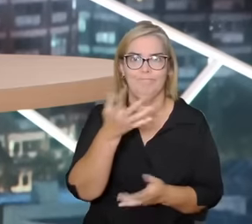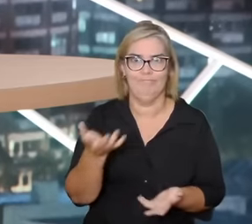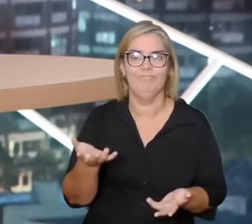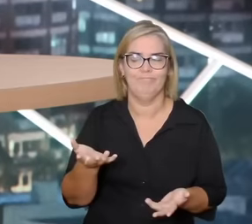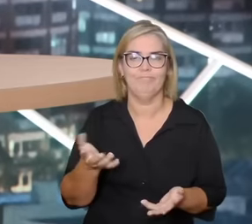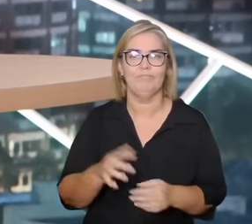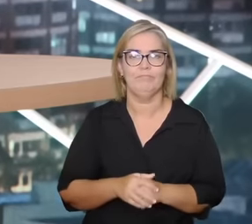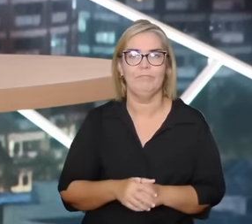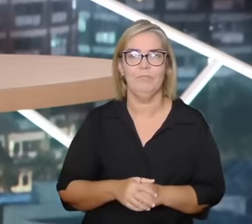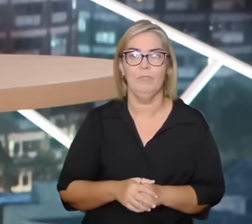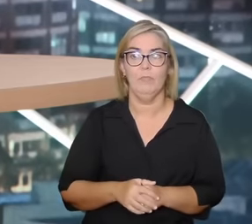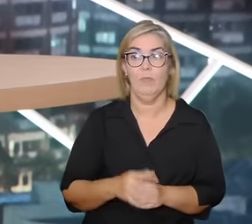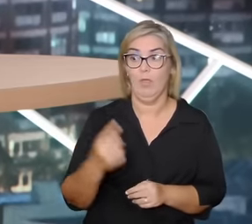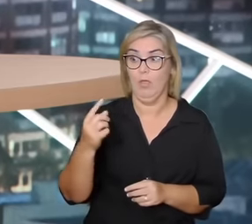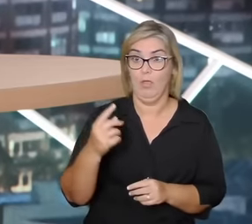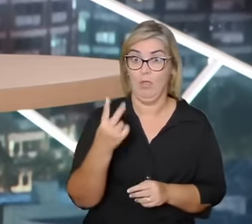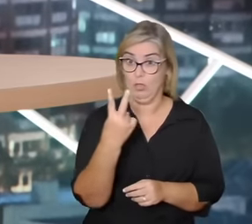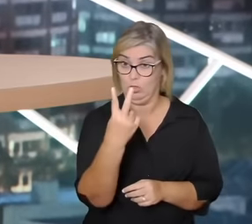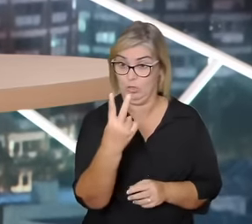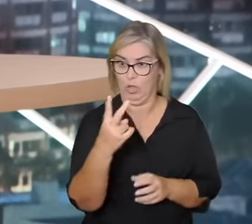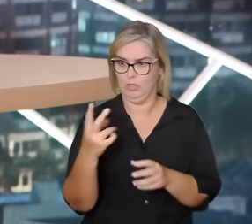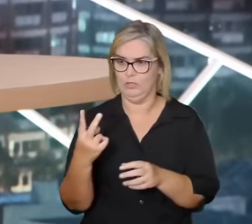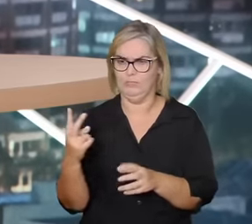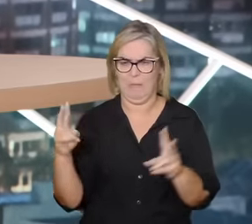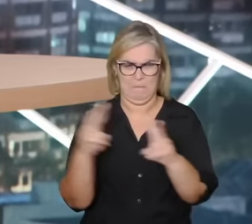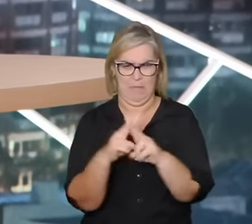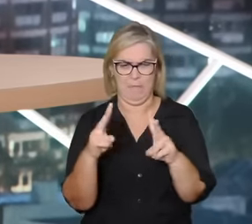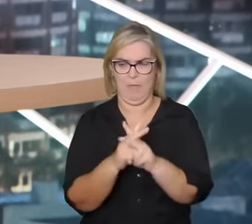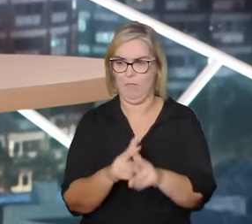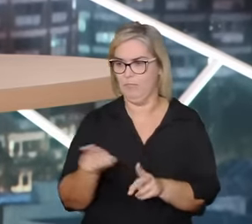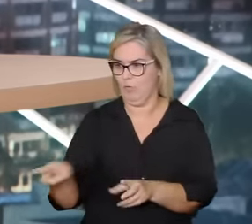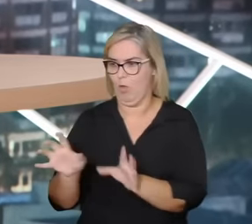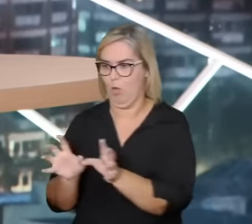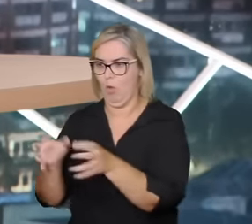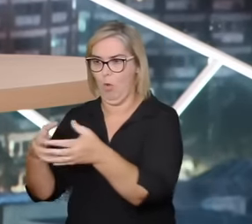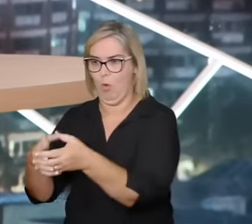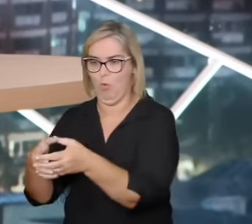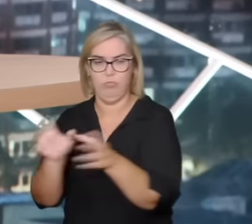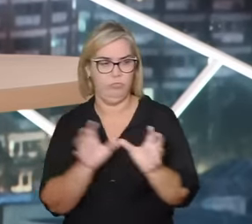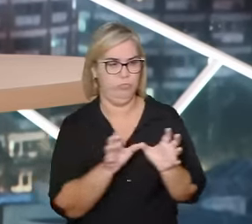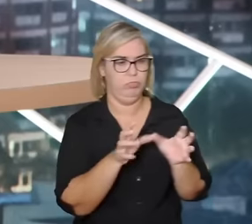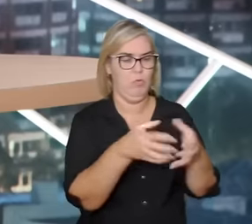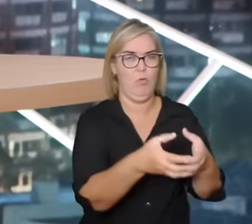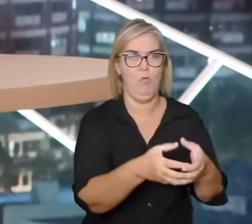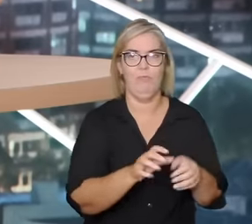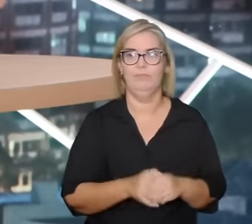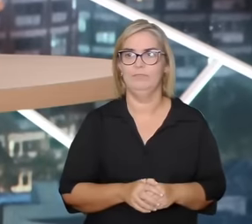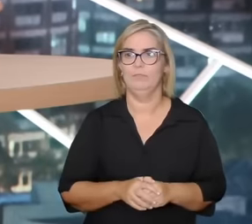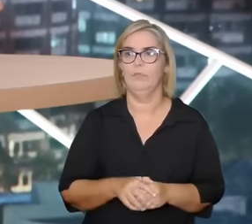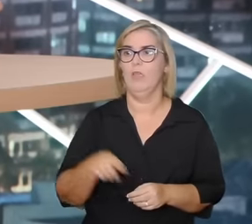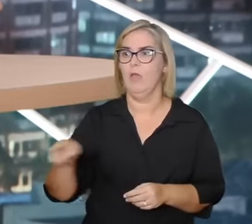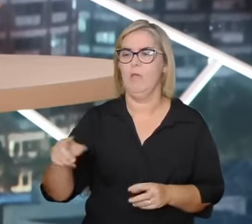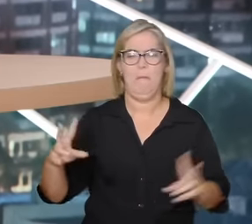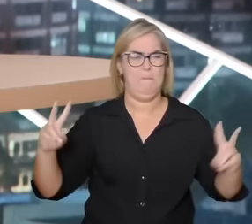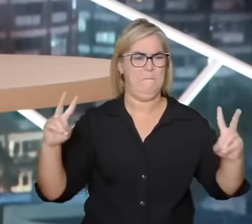um na liderança de um grupo arruma ali um fêmur de um animal morto golpeia a liderança do outro grupo o